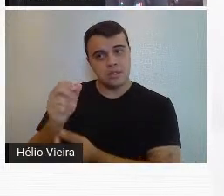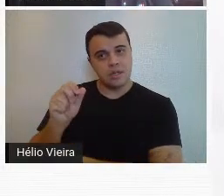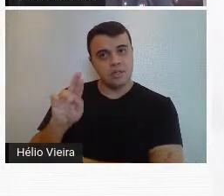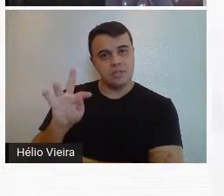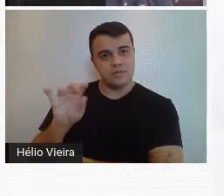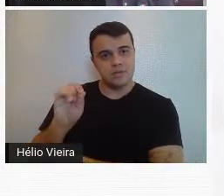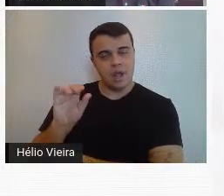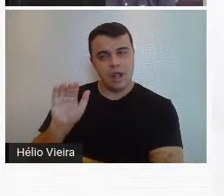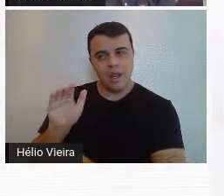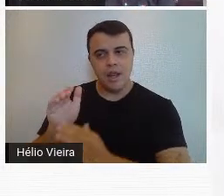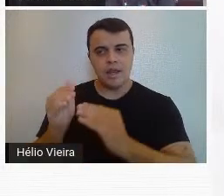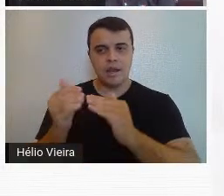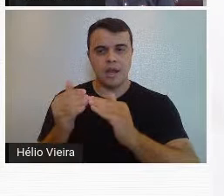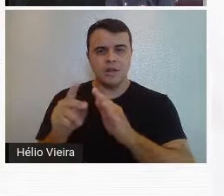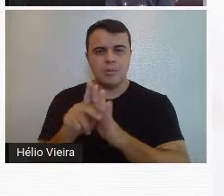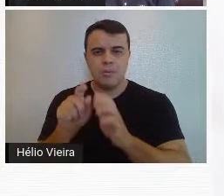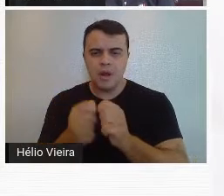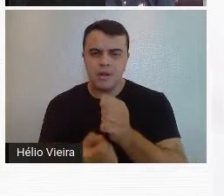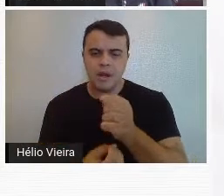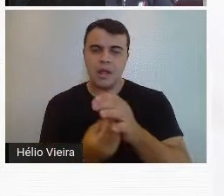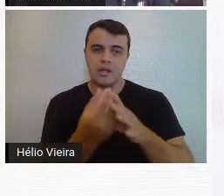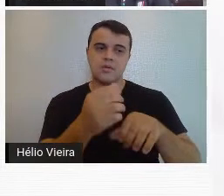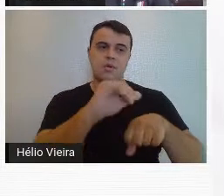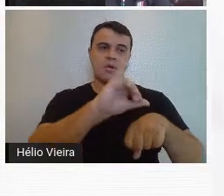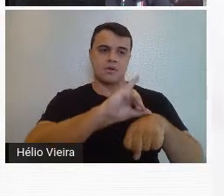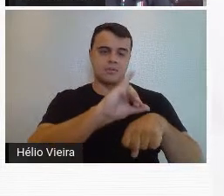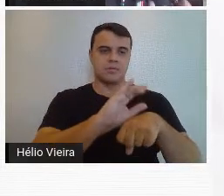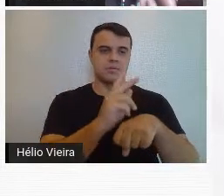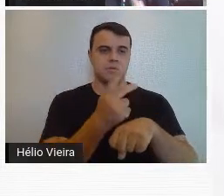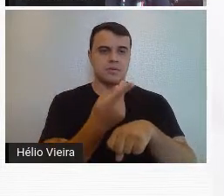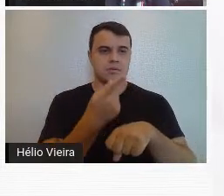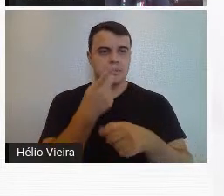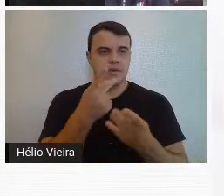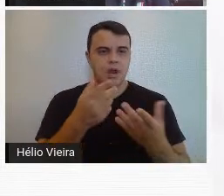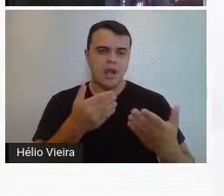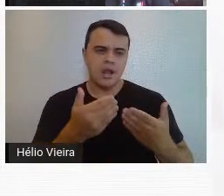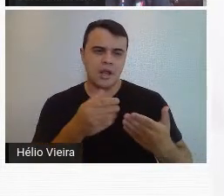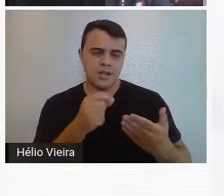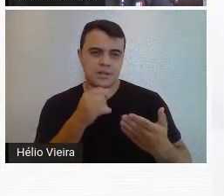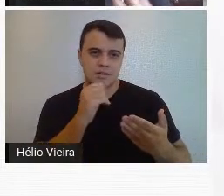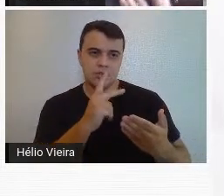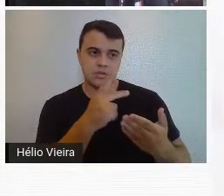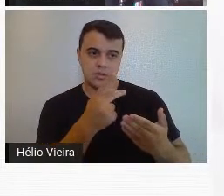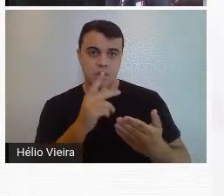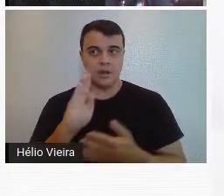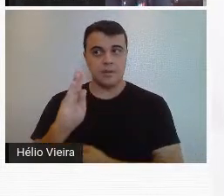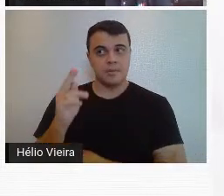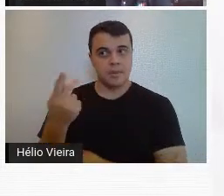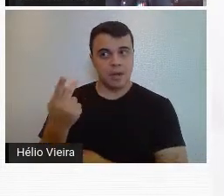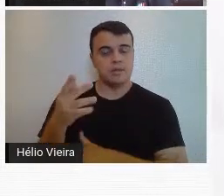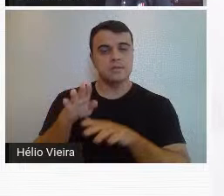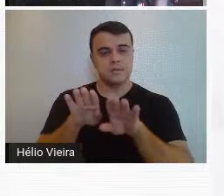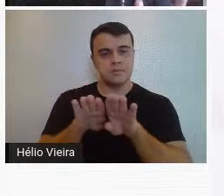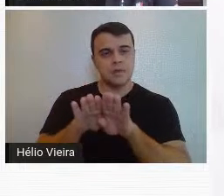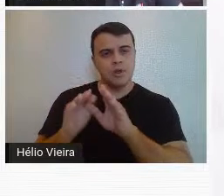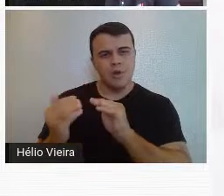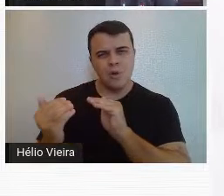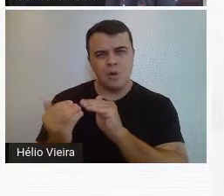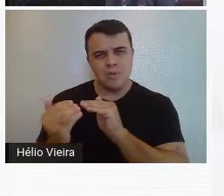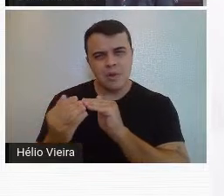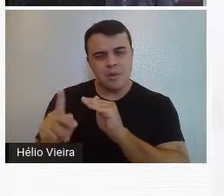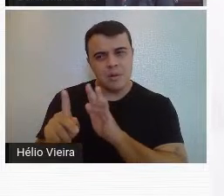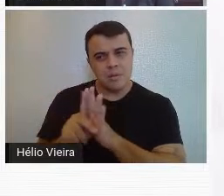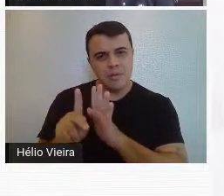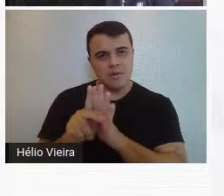estavam ligados à própria construção da capital, então ela faz uma relação entre a história da arte de Belo Horizonte ligada justamente à